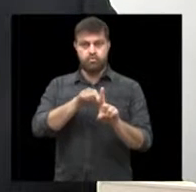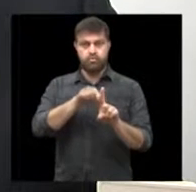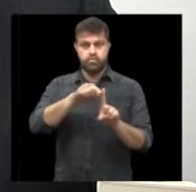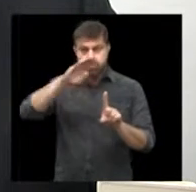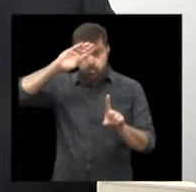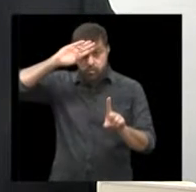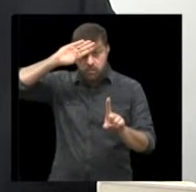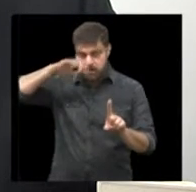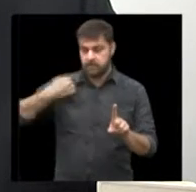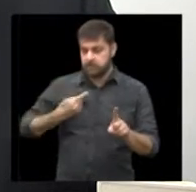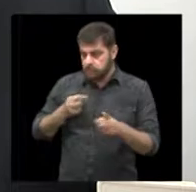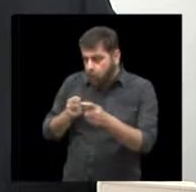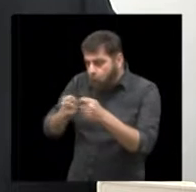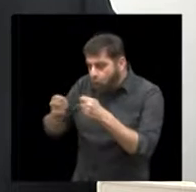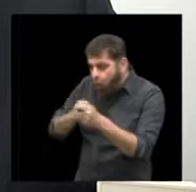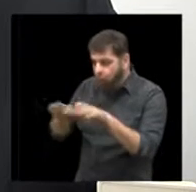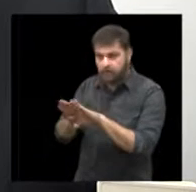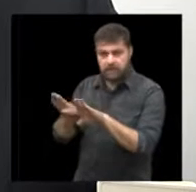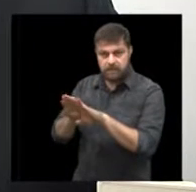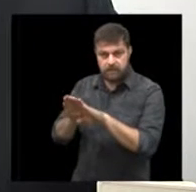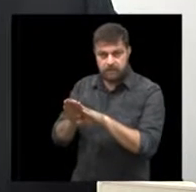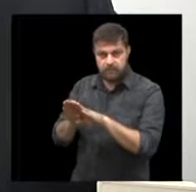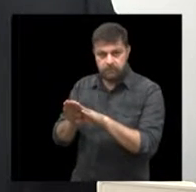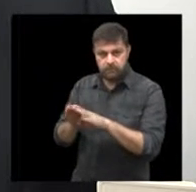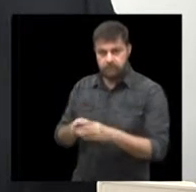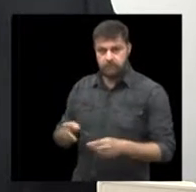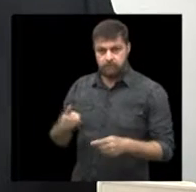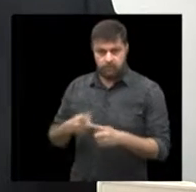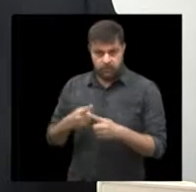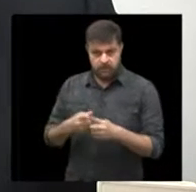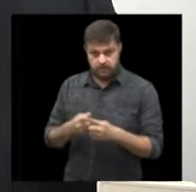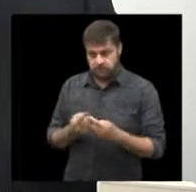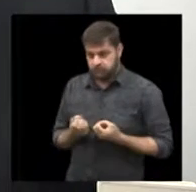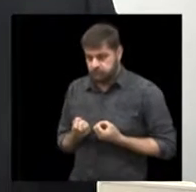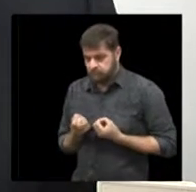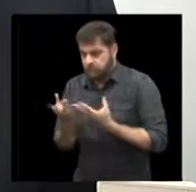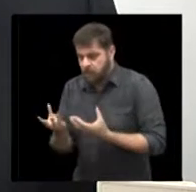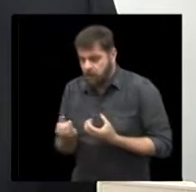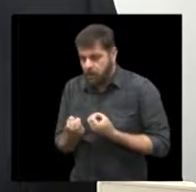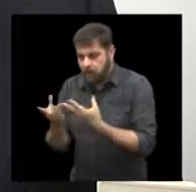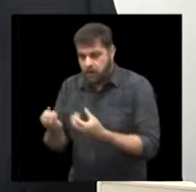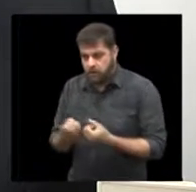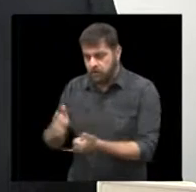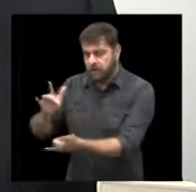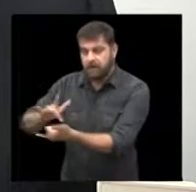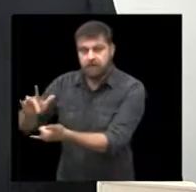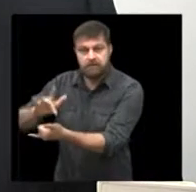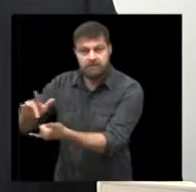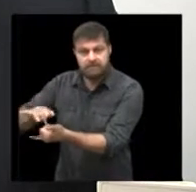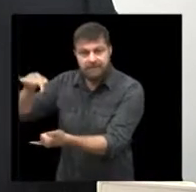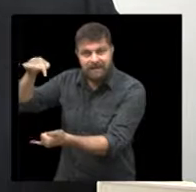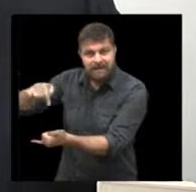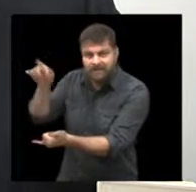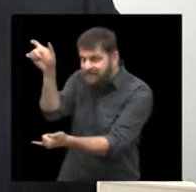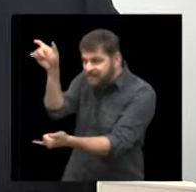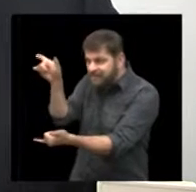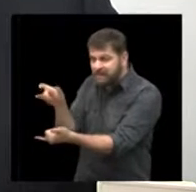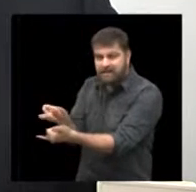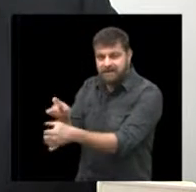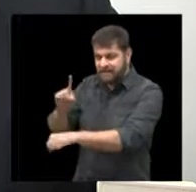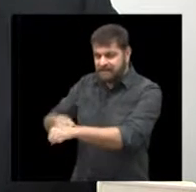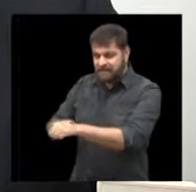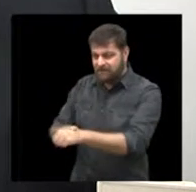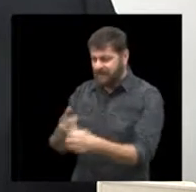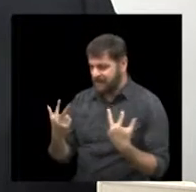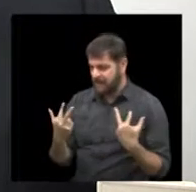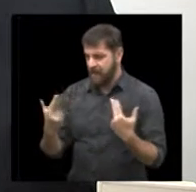distância pois esses aparelhos transmitem via bluetooth para o celular do cliente e imediatamente